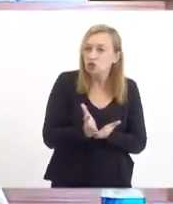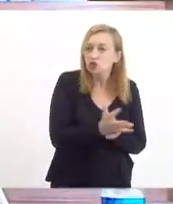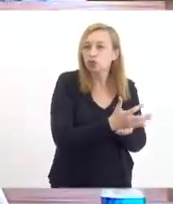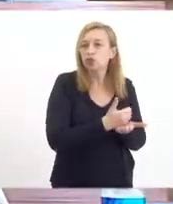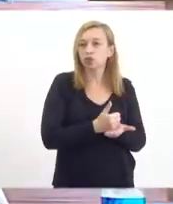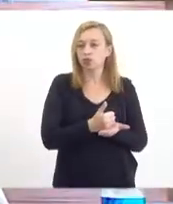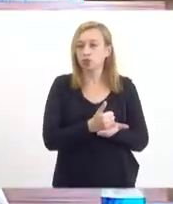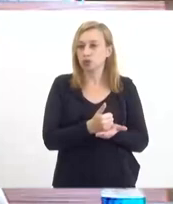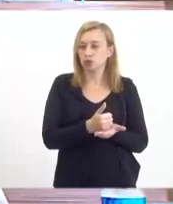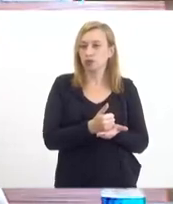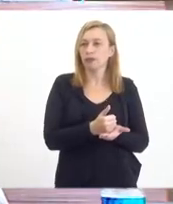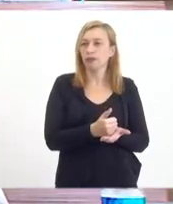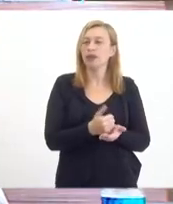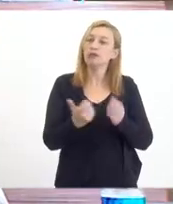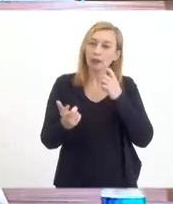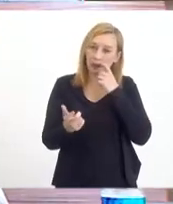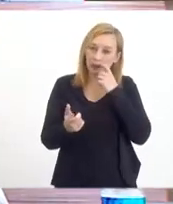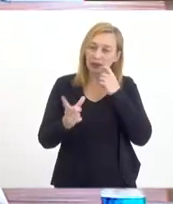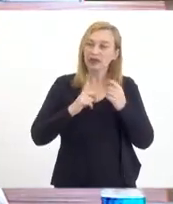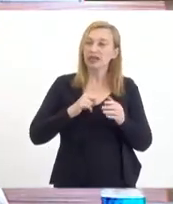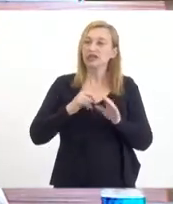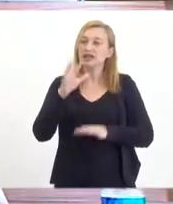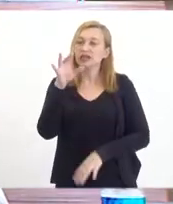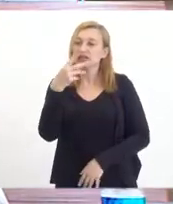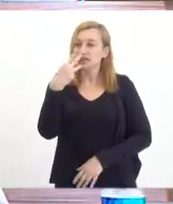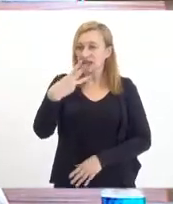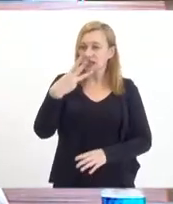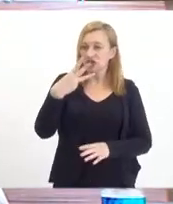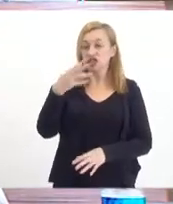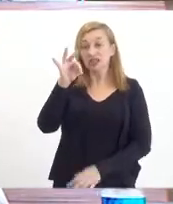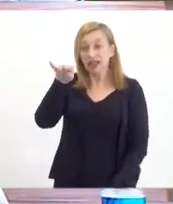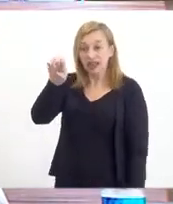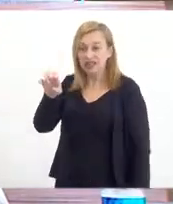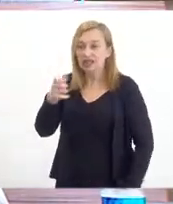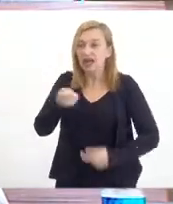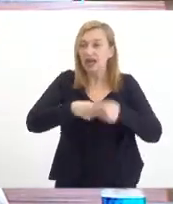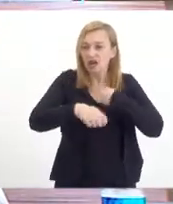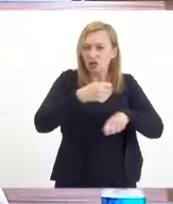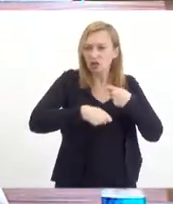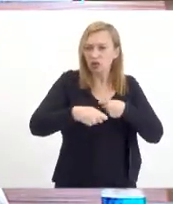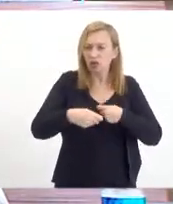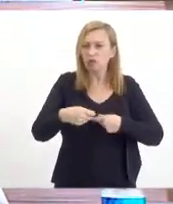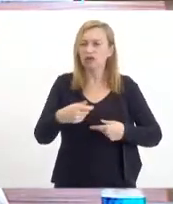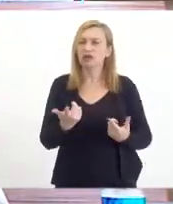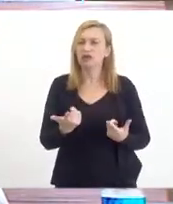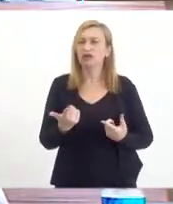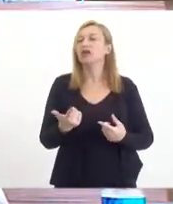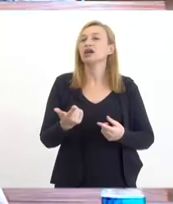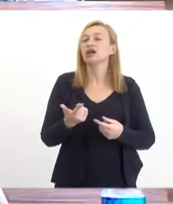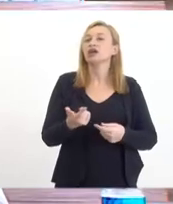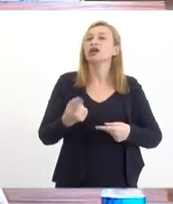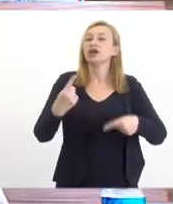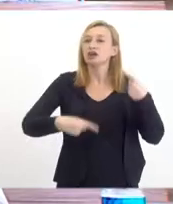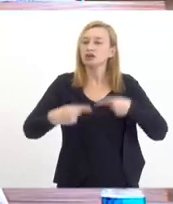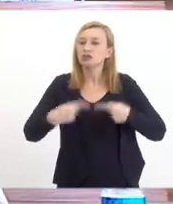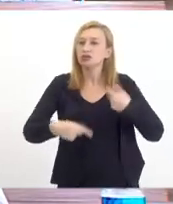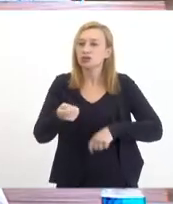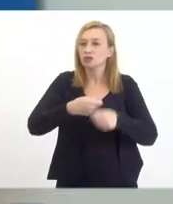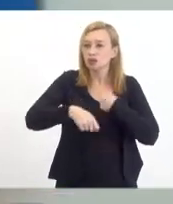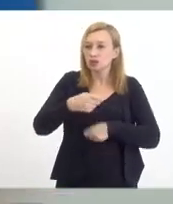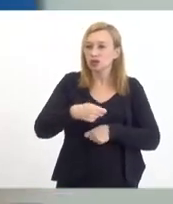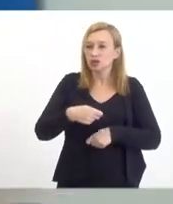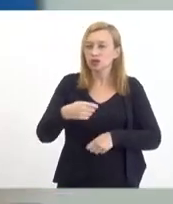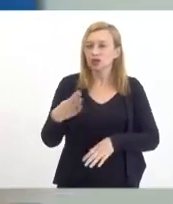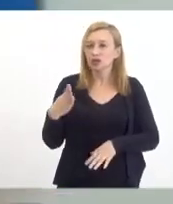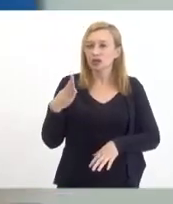teses. Existe a tese econômica, existe a tese de economia política e existe a teoria condicional da maldição